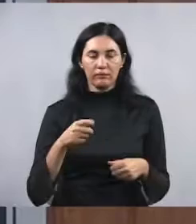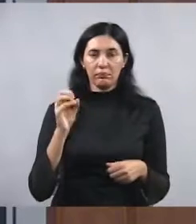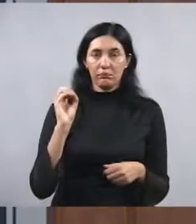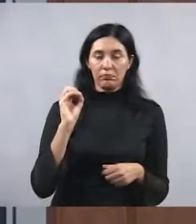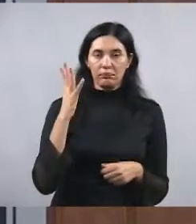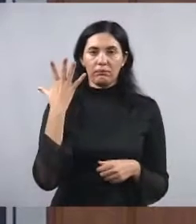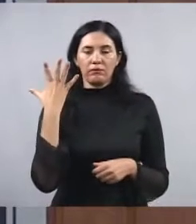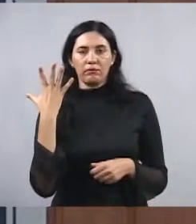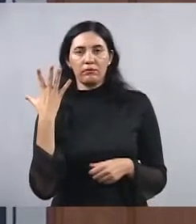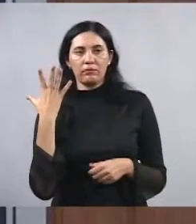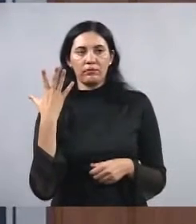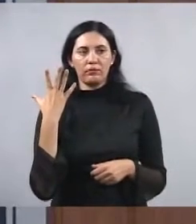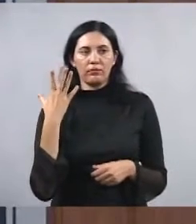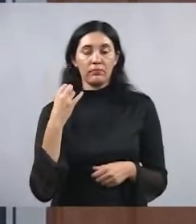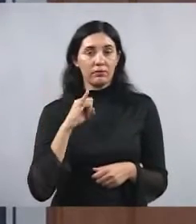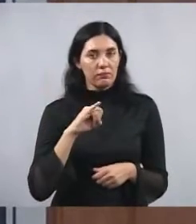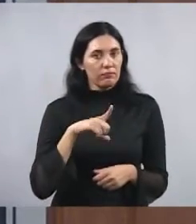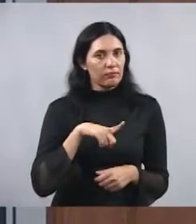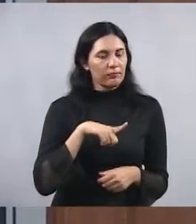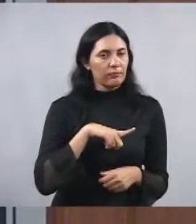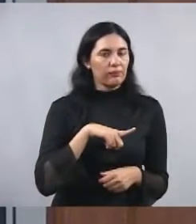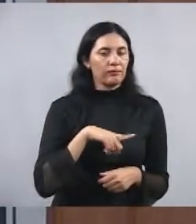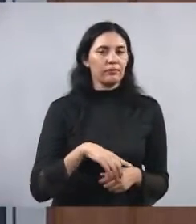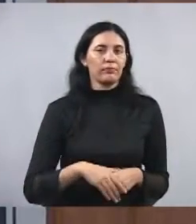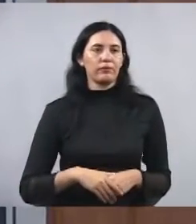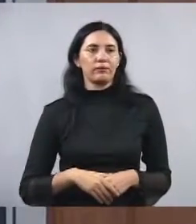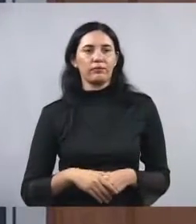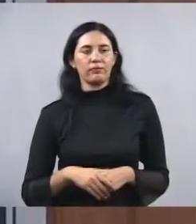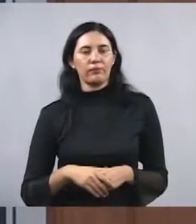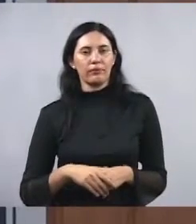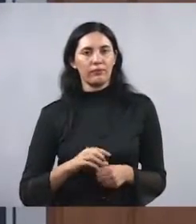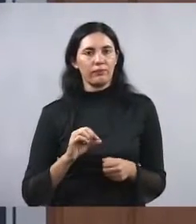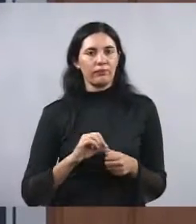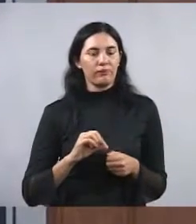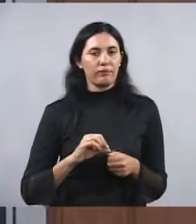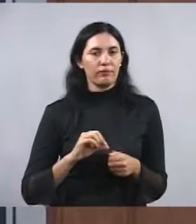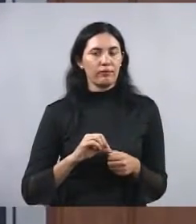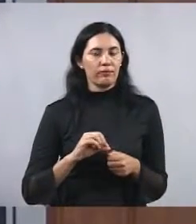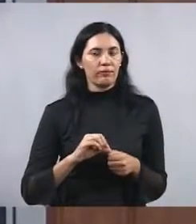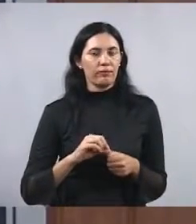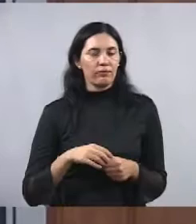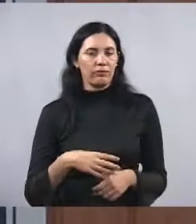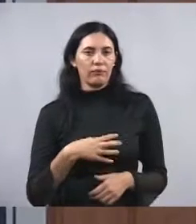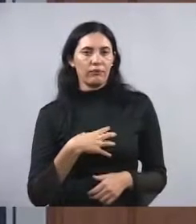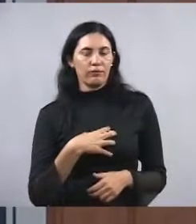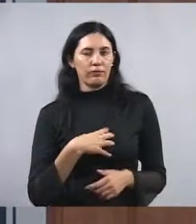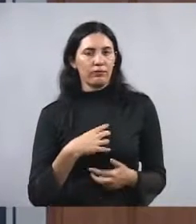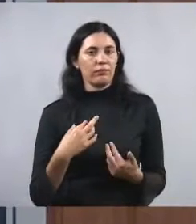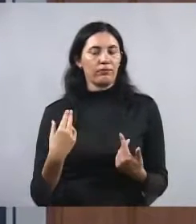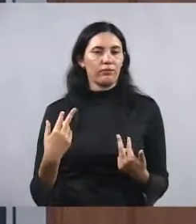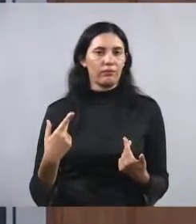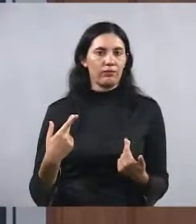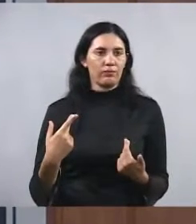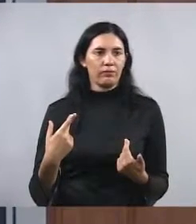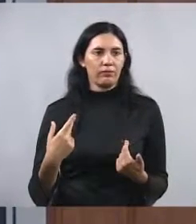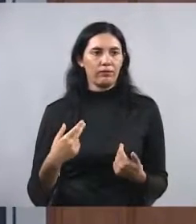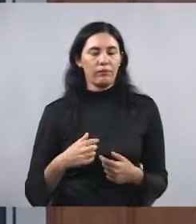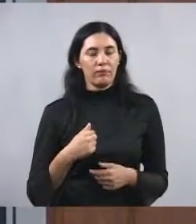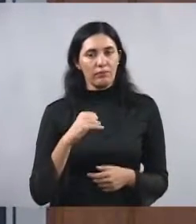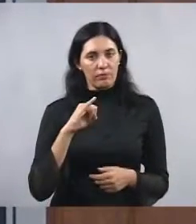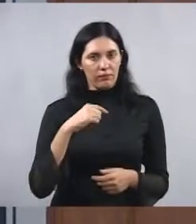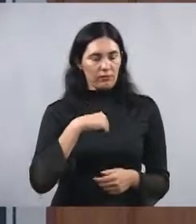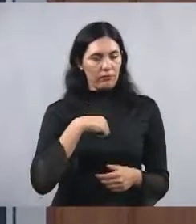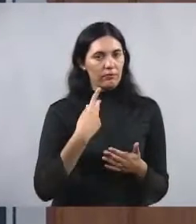Mário Corain, se é que há, se é que vinha sendo feito desta forma, se não for, que me corrijam.